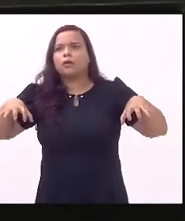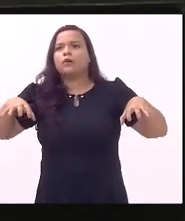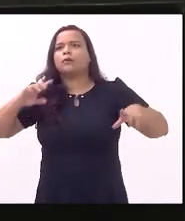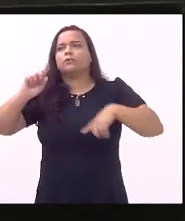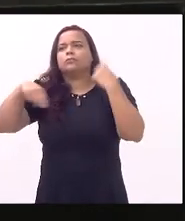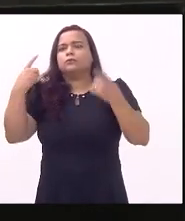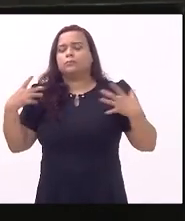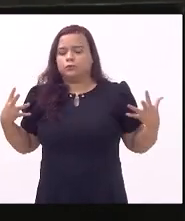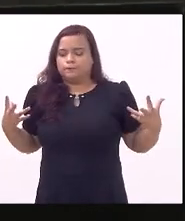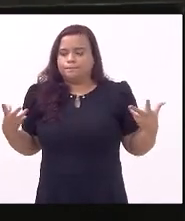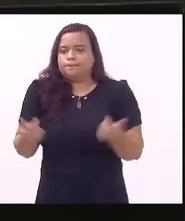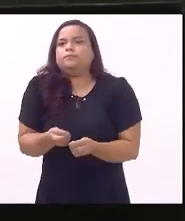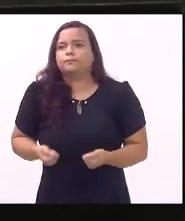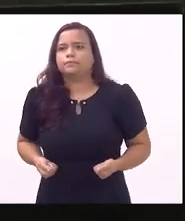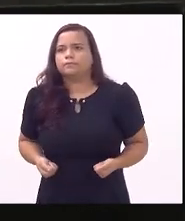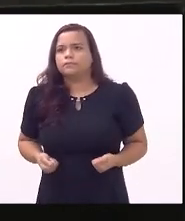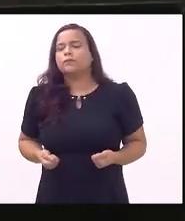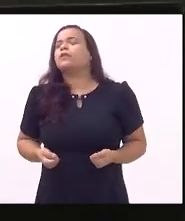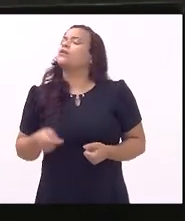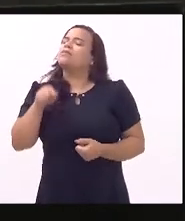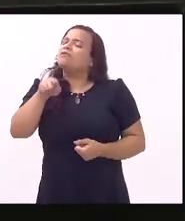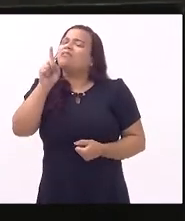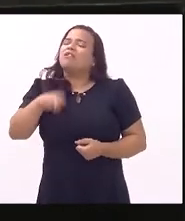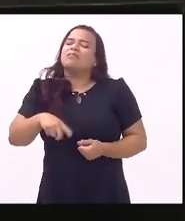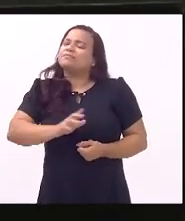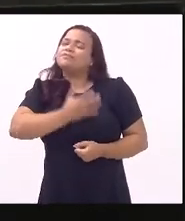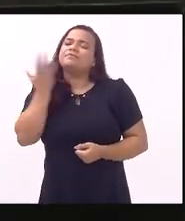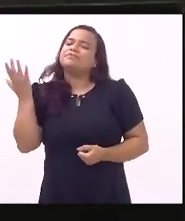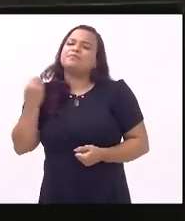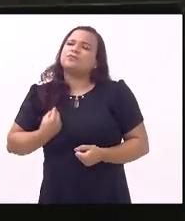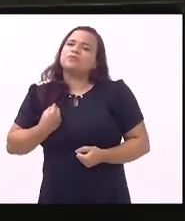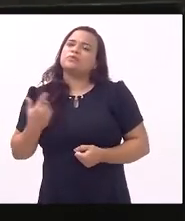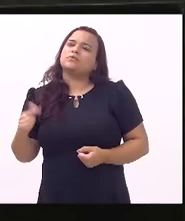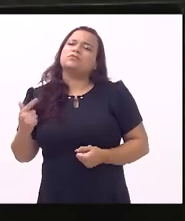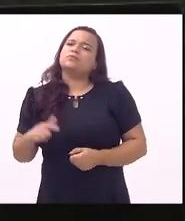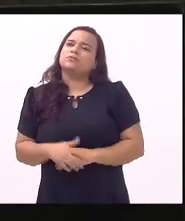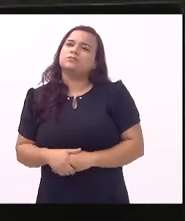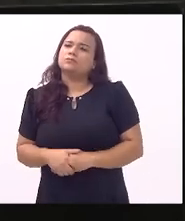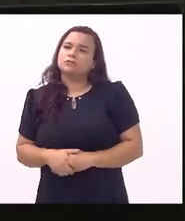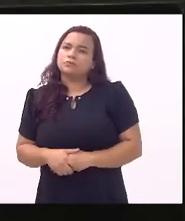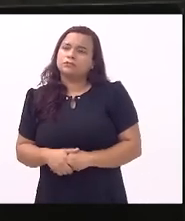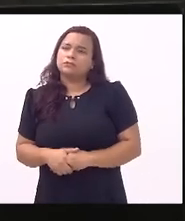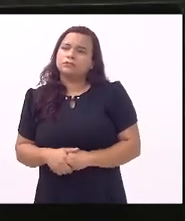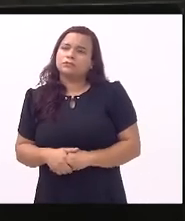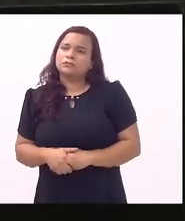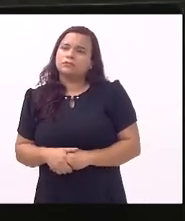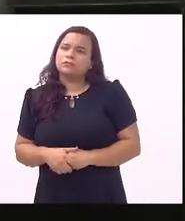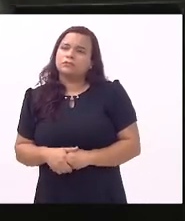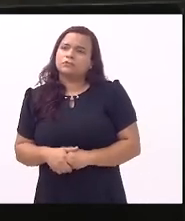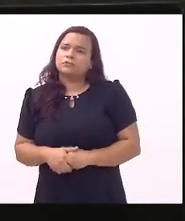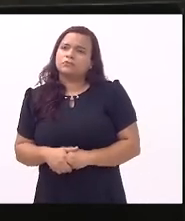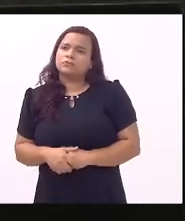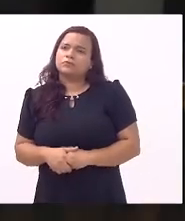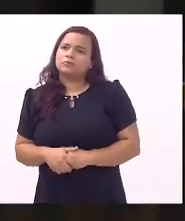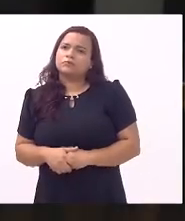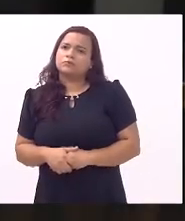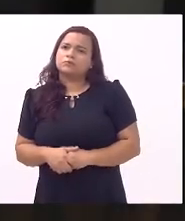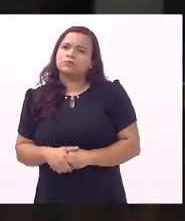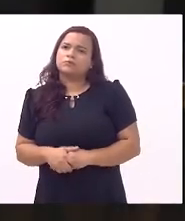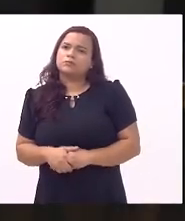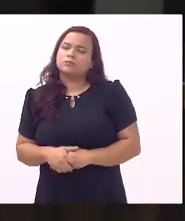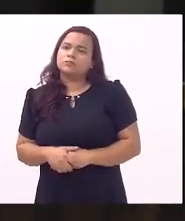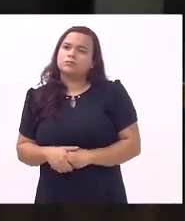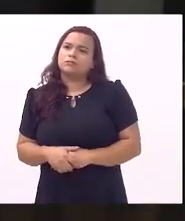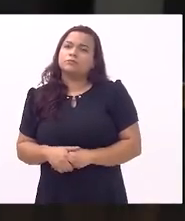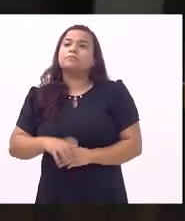isso é um absurdo não existe isso todos são respeitados são tratados bem exatamente ao contrário